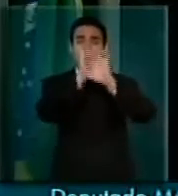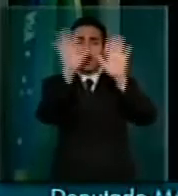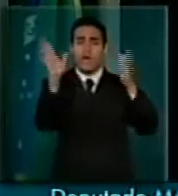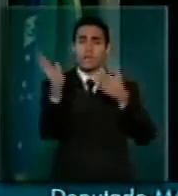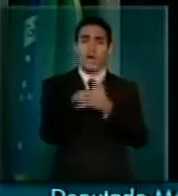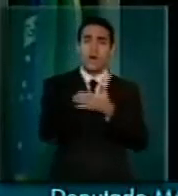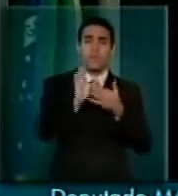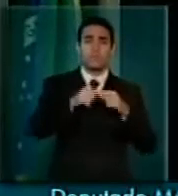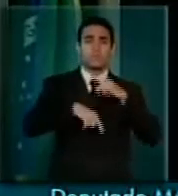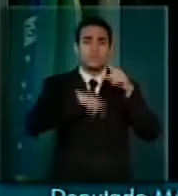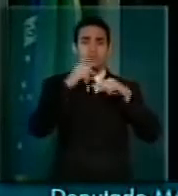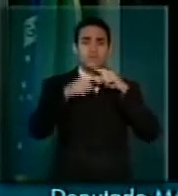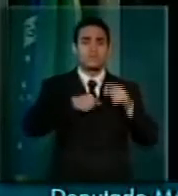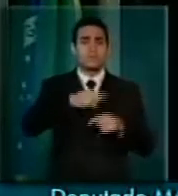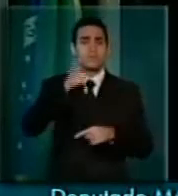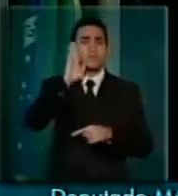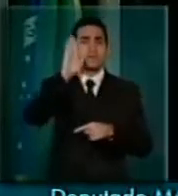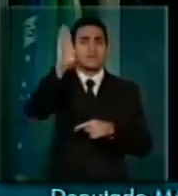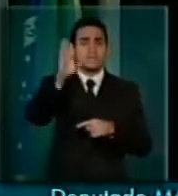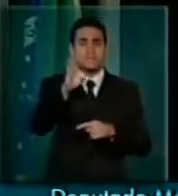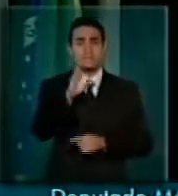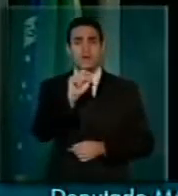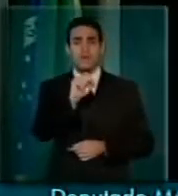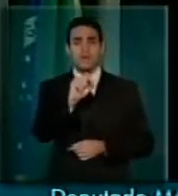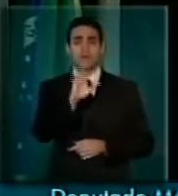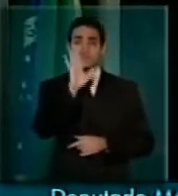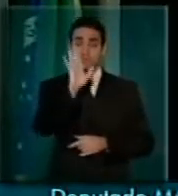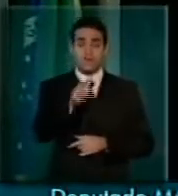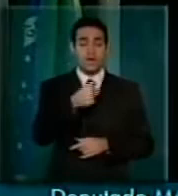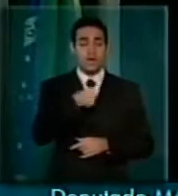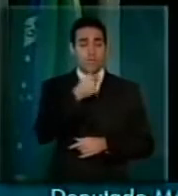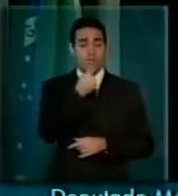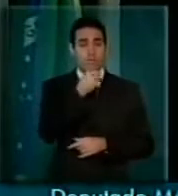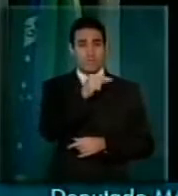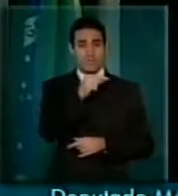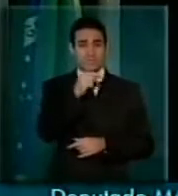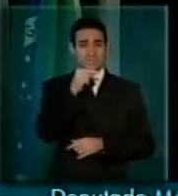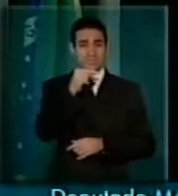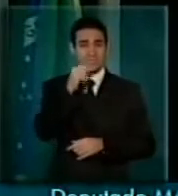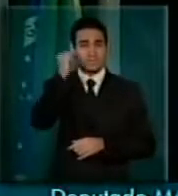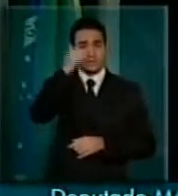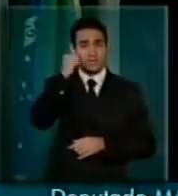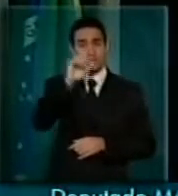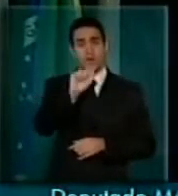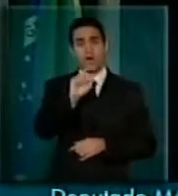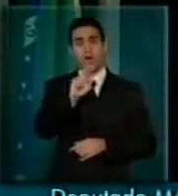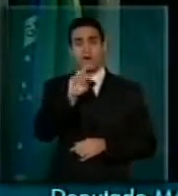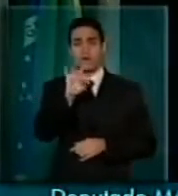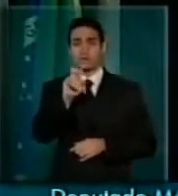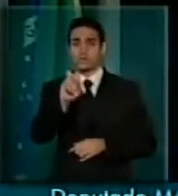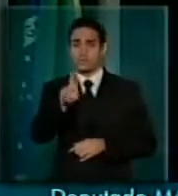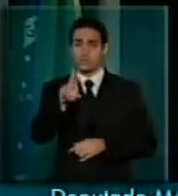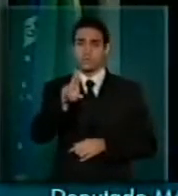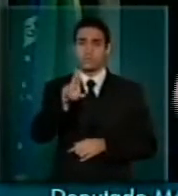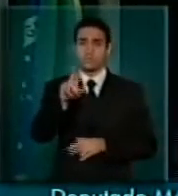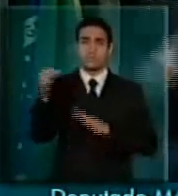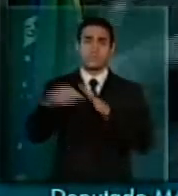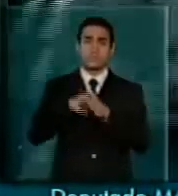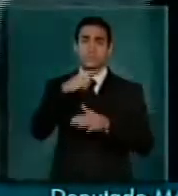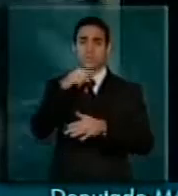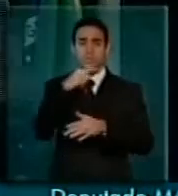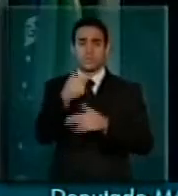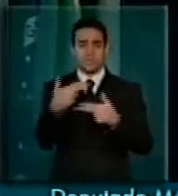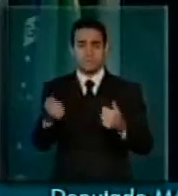dúvidas, especialmente essa que foi colocada pelo senador Arthur Vigília. O